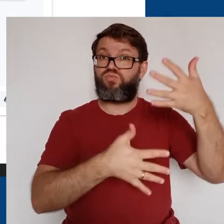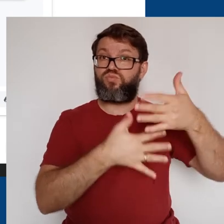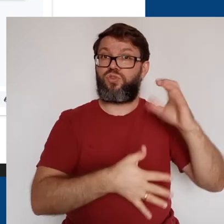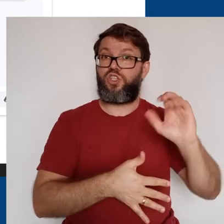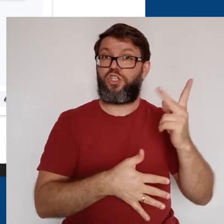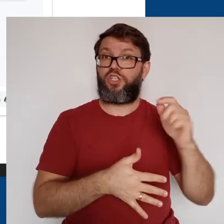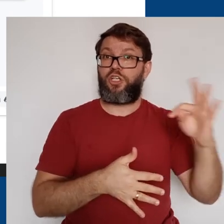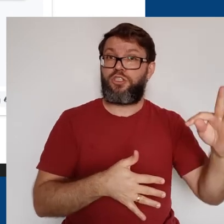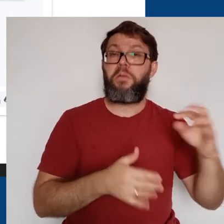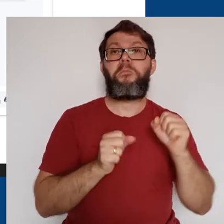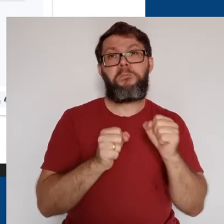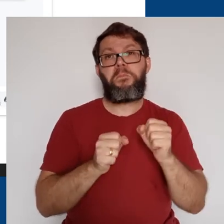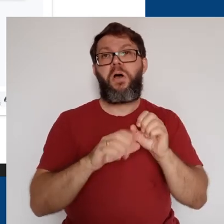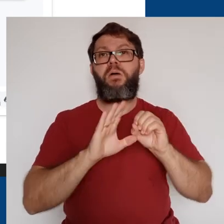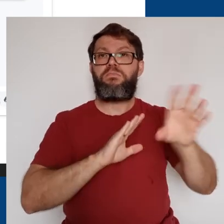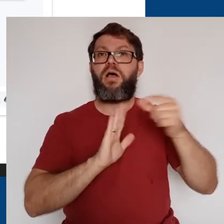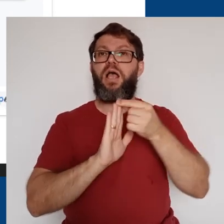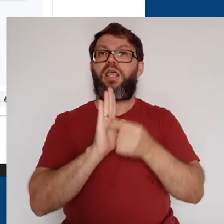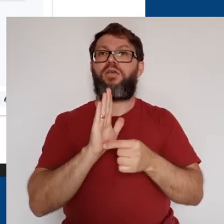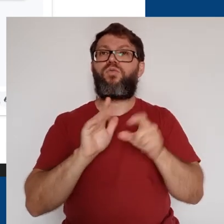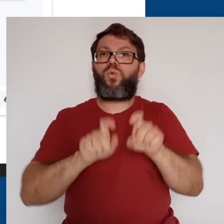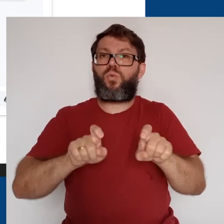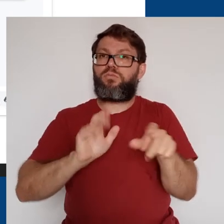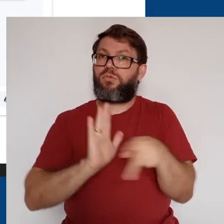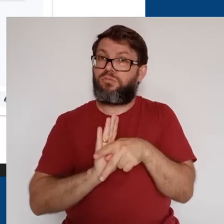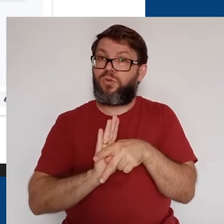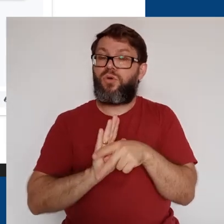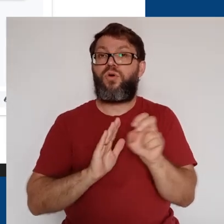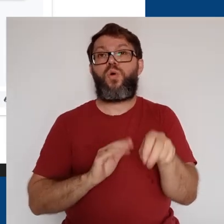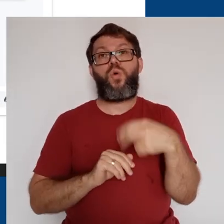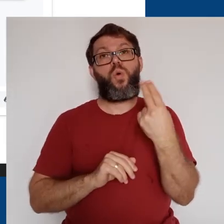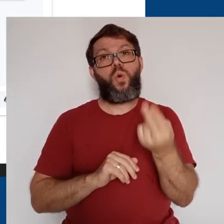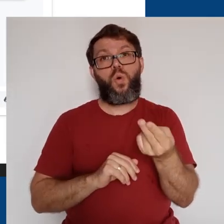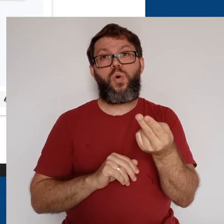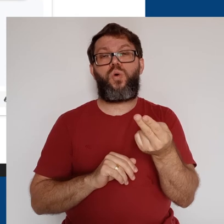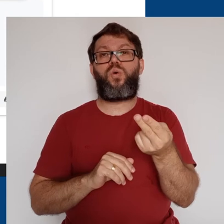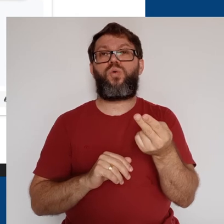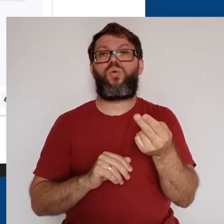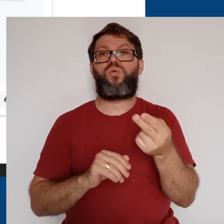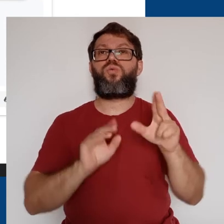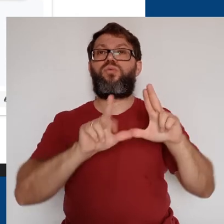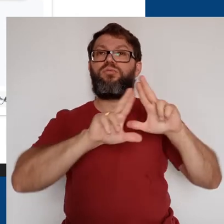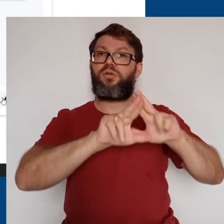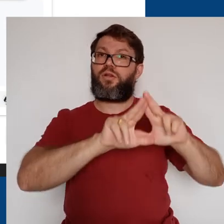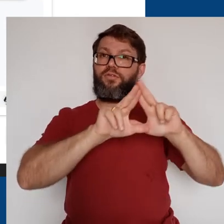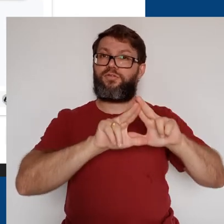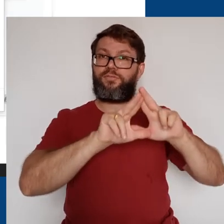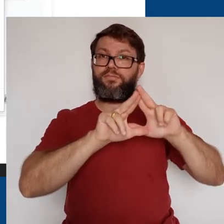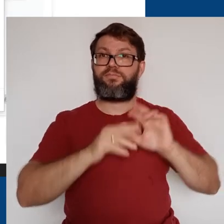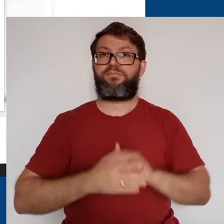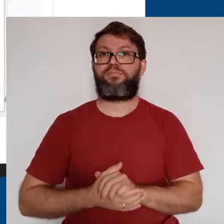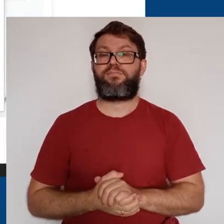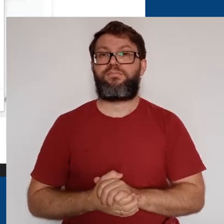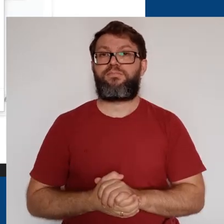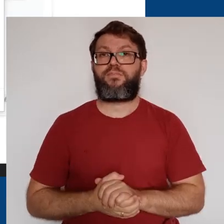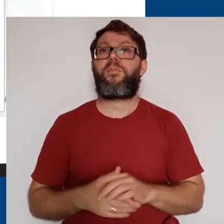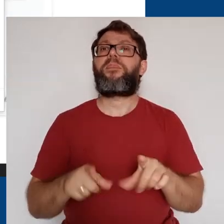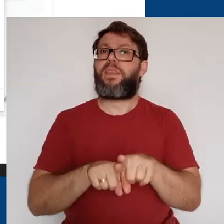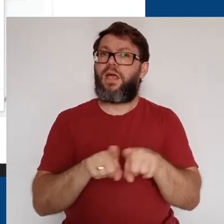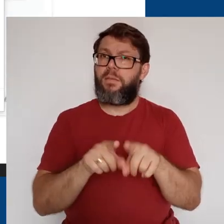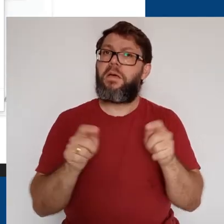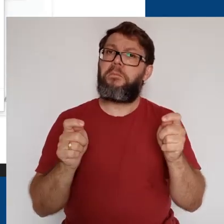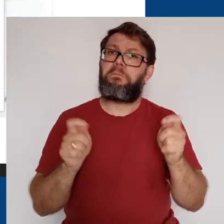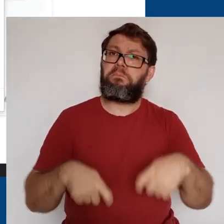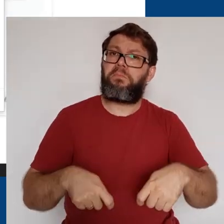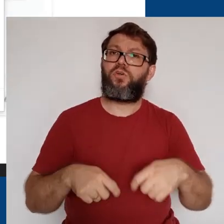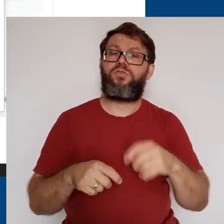No Google Chat, nós também podemos enviar arquivos do nosso computador ou que estejam no nosso